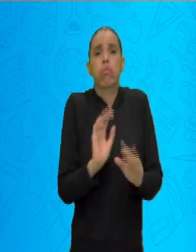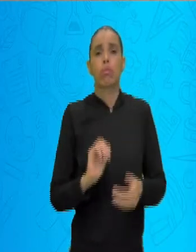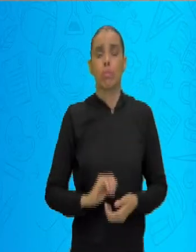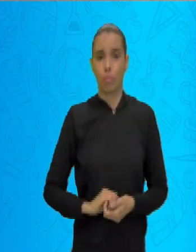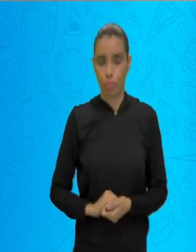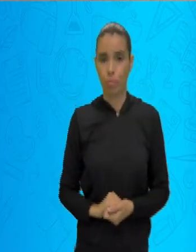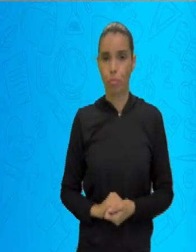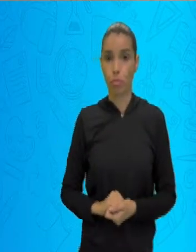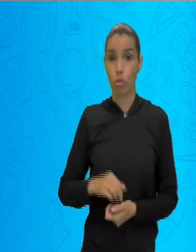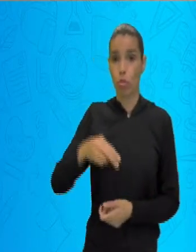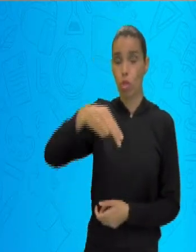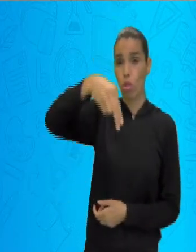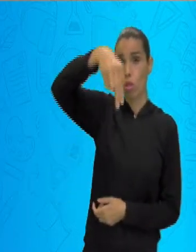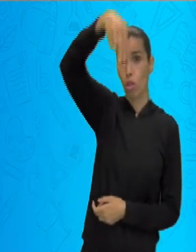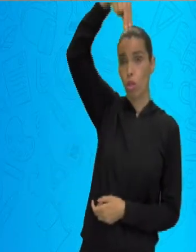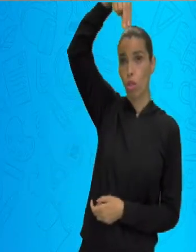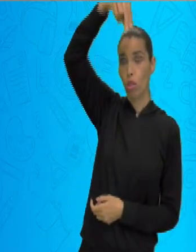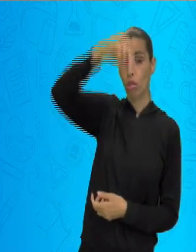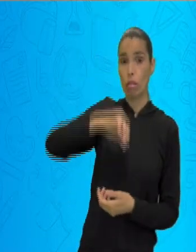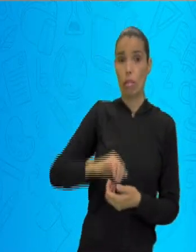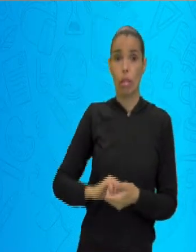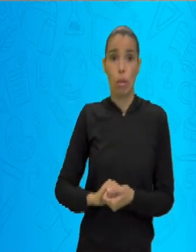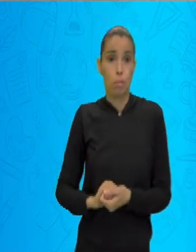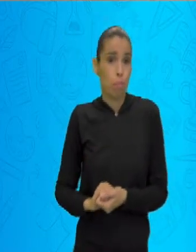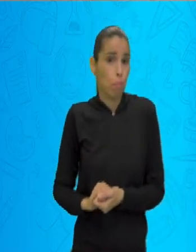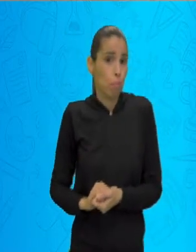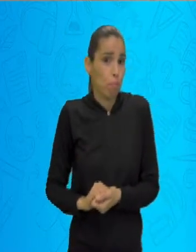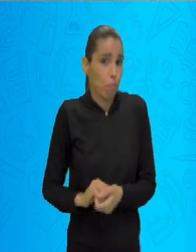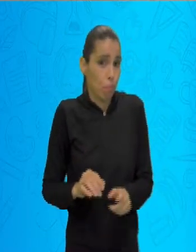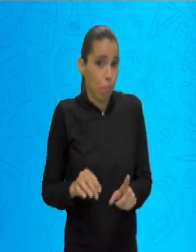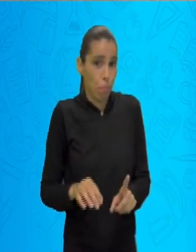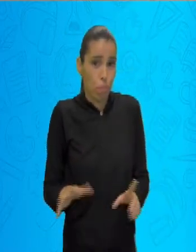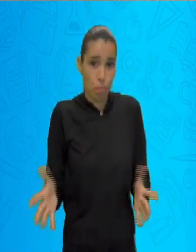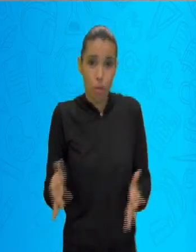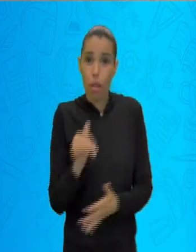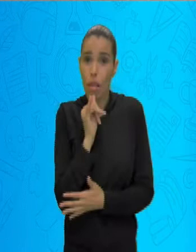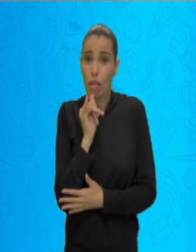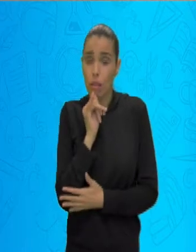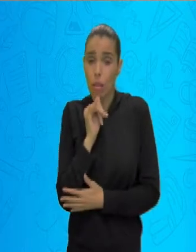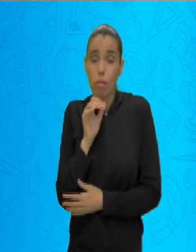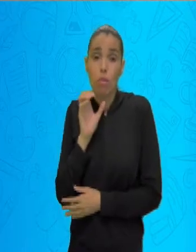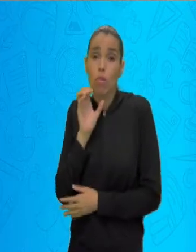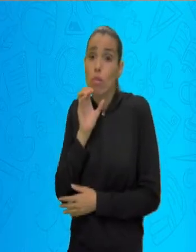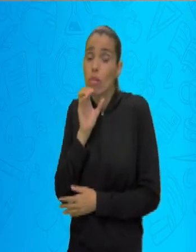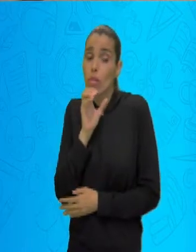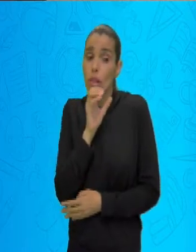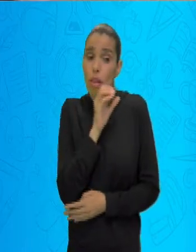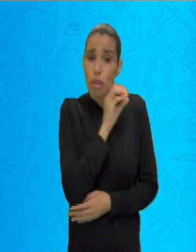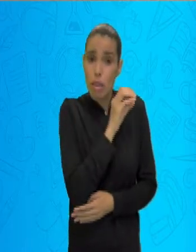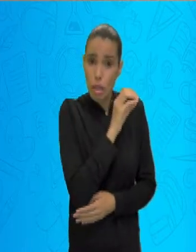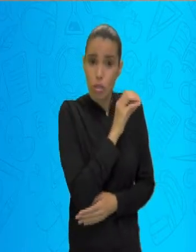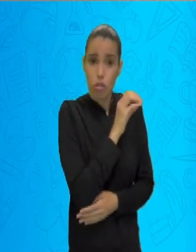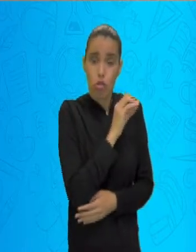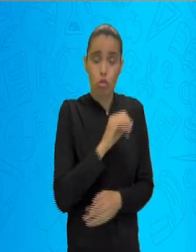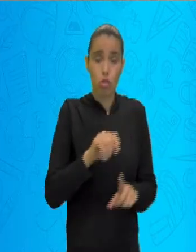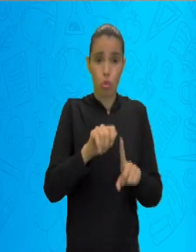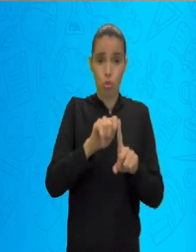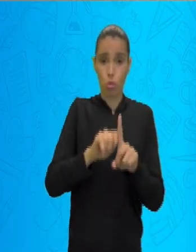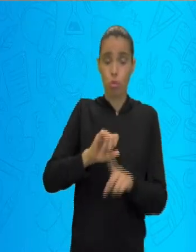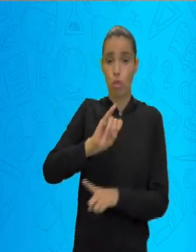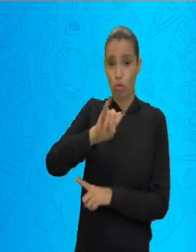No Norte nós vamos ter quente de janeiro a janeiro e